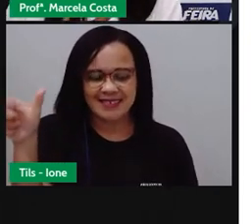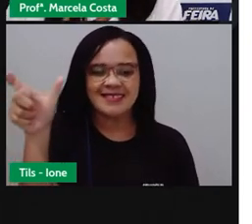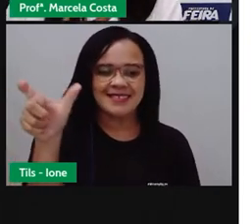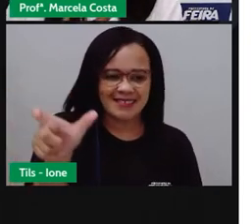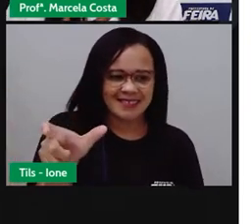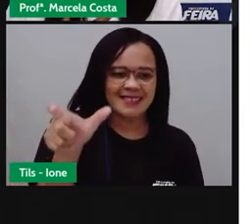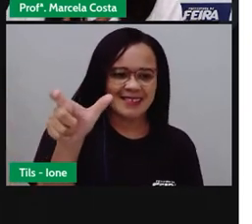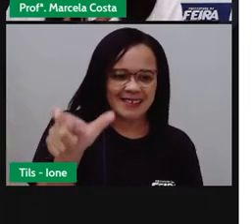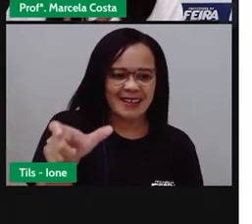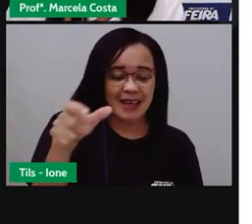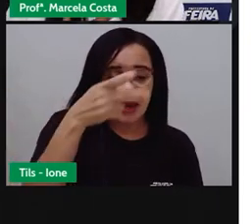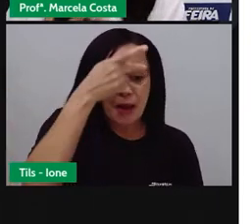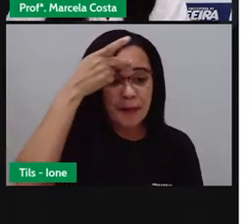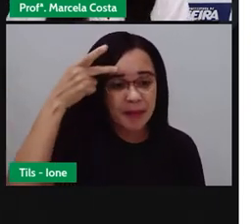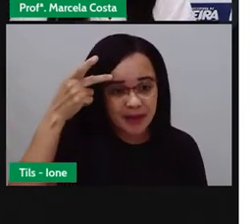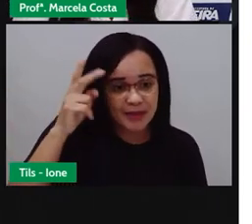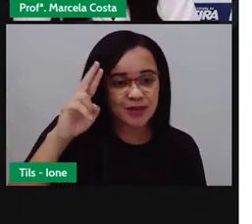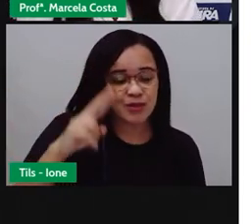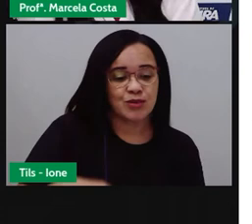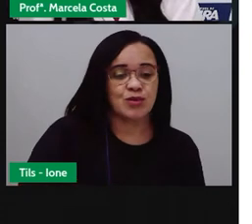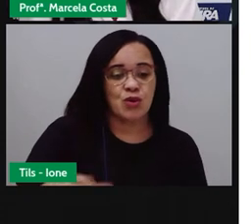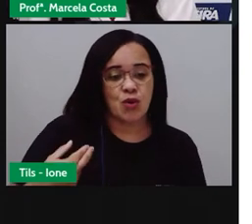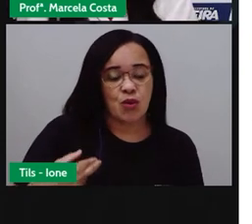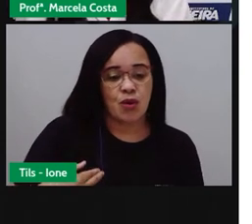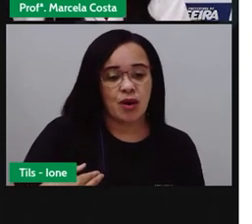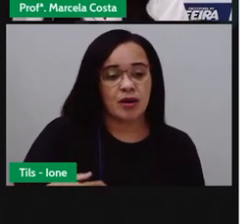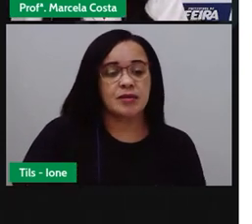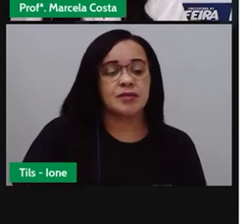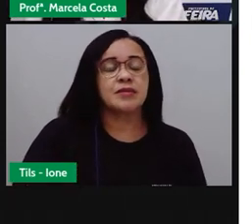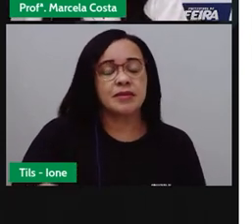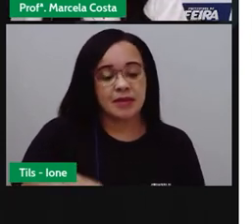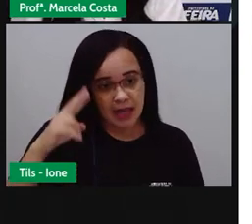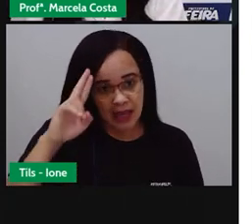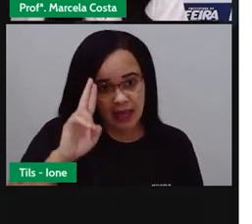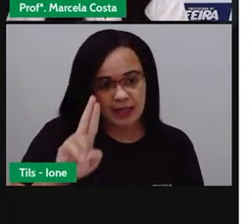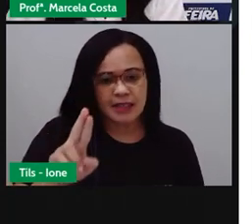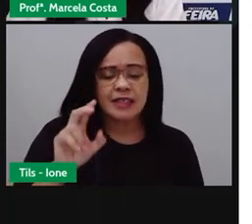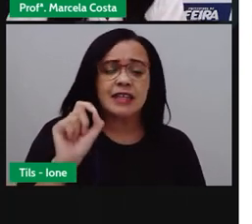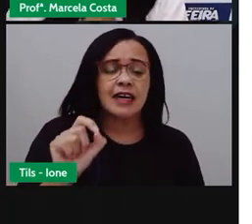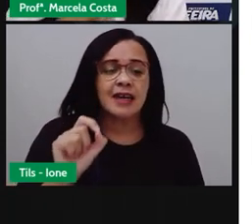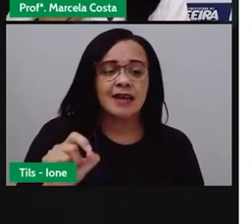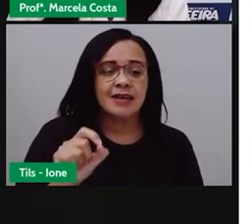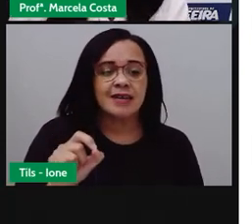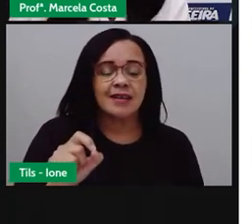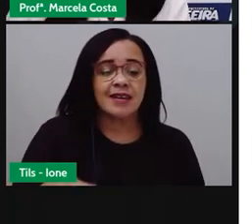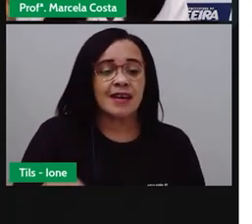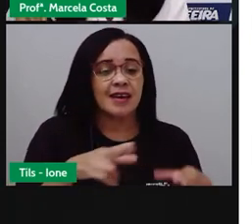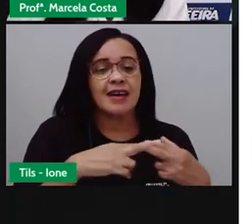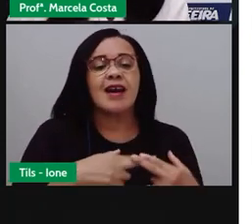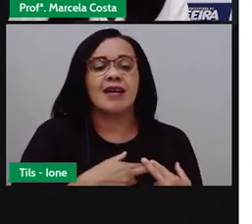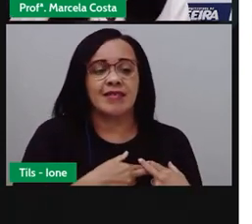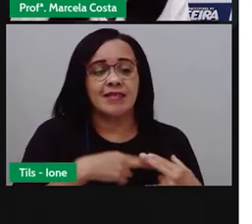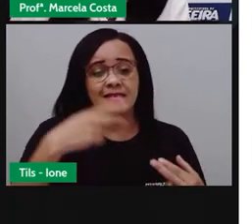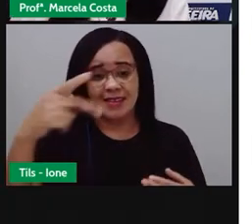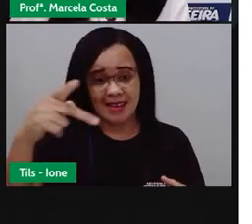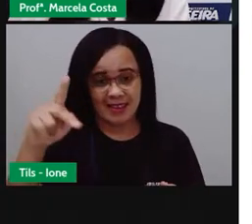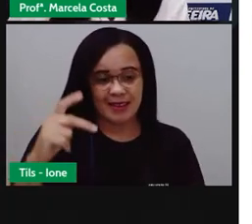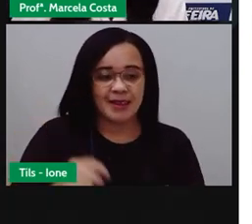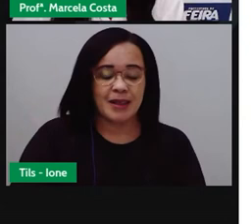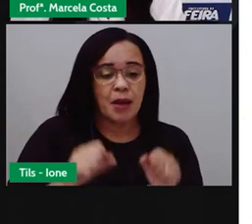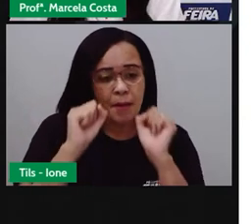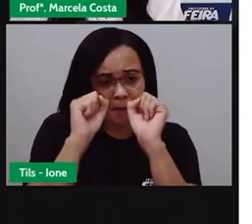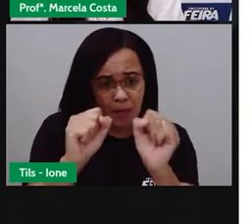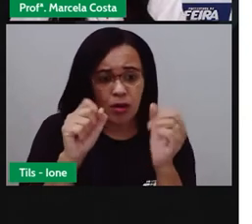convite, que fui eu, Marcela. O nome de quem vai receber o convite, eu posso escrever no envelope,